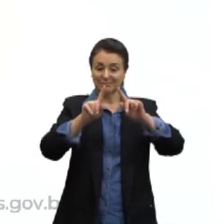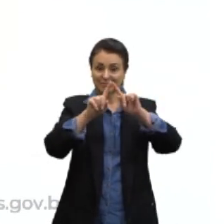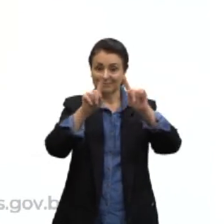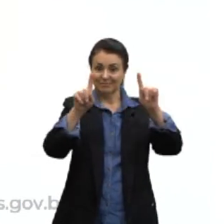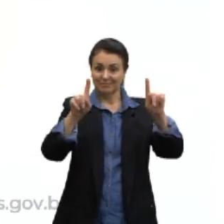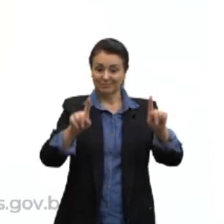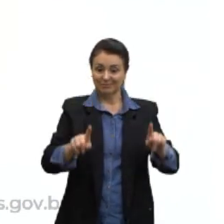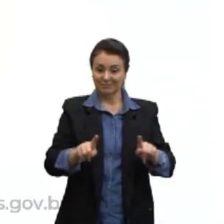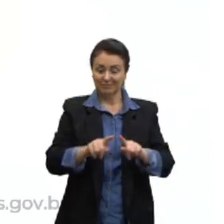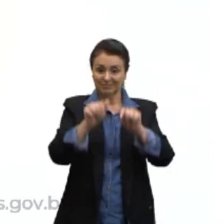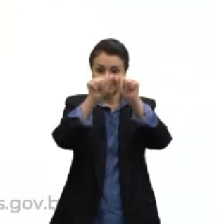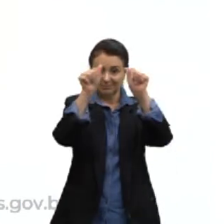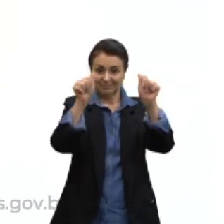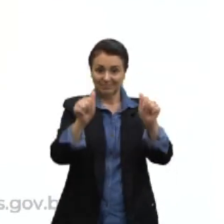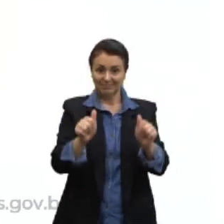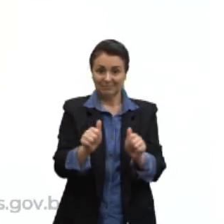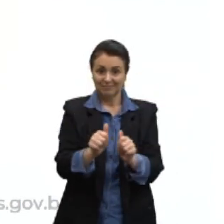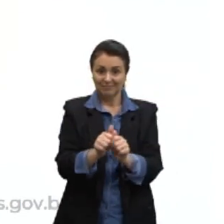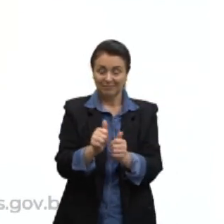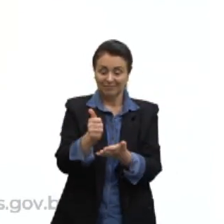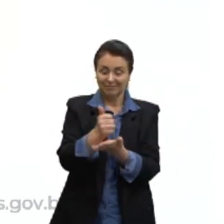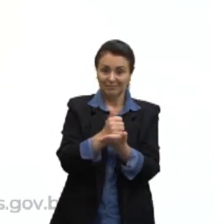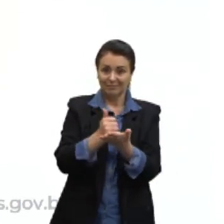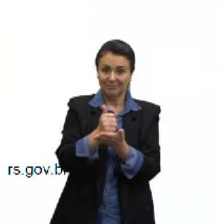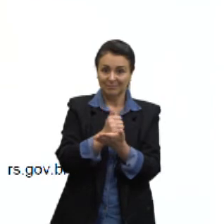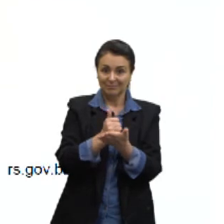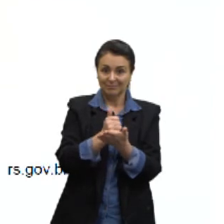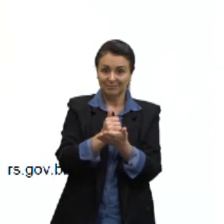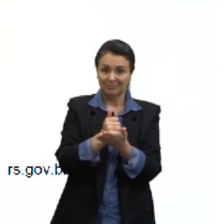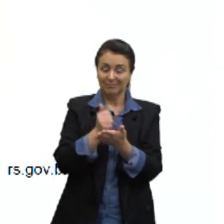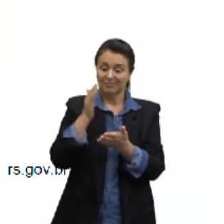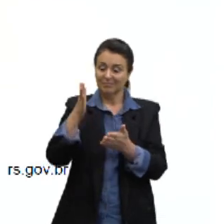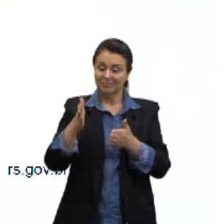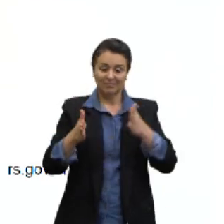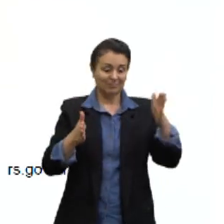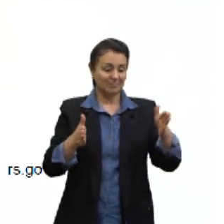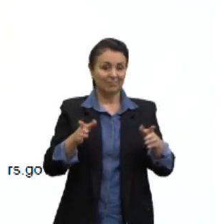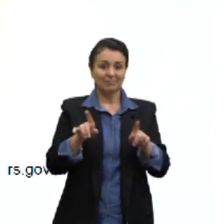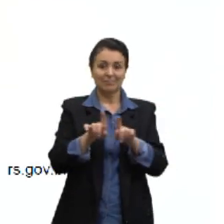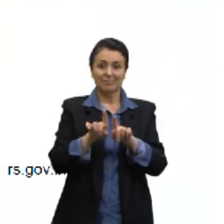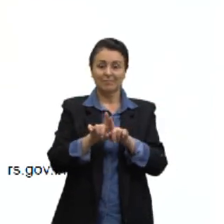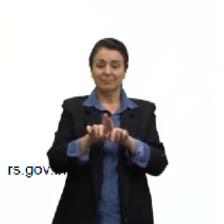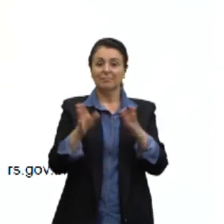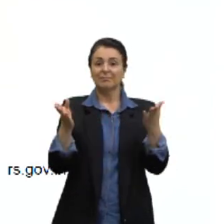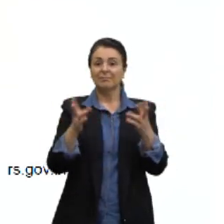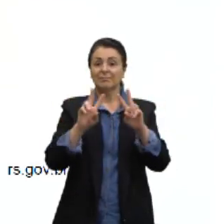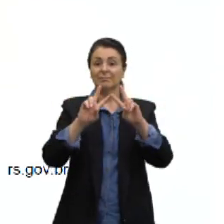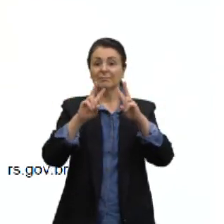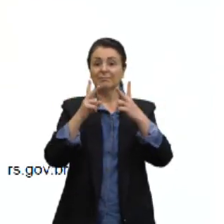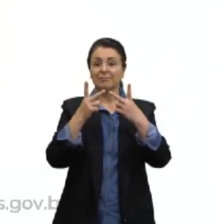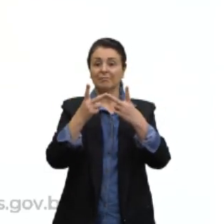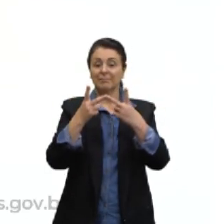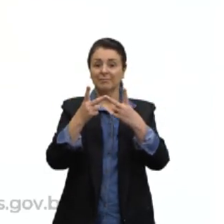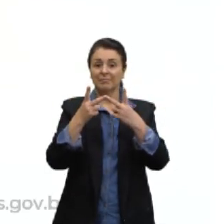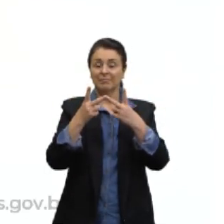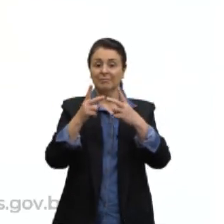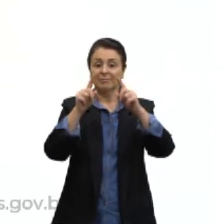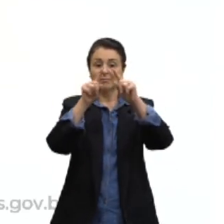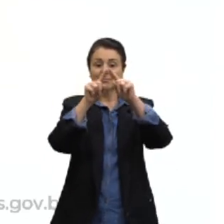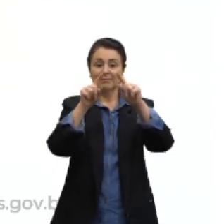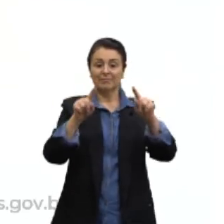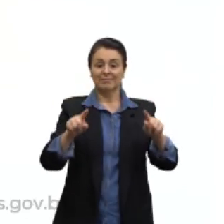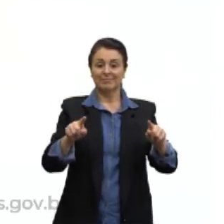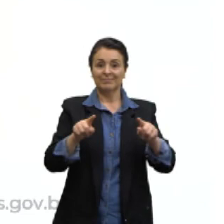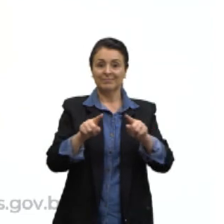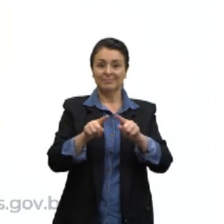que é esta base, as áreas laterais. E o volume da pirâmide, o volume da pirâmide